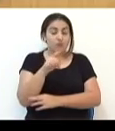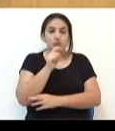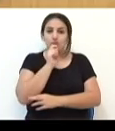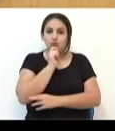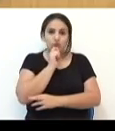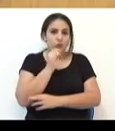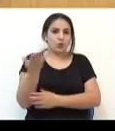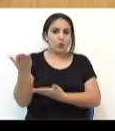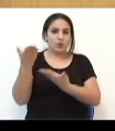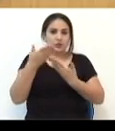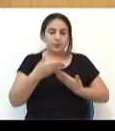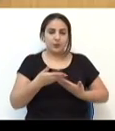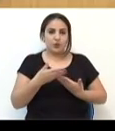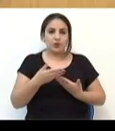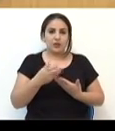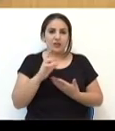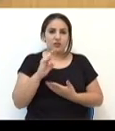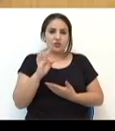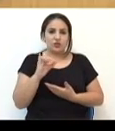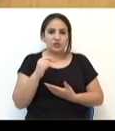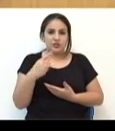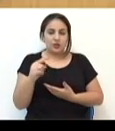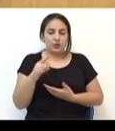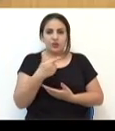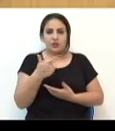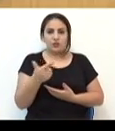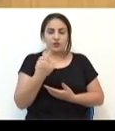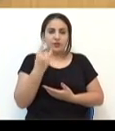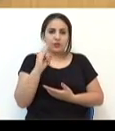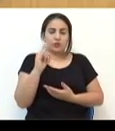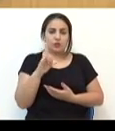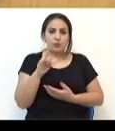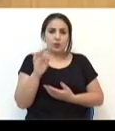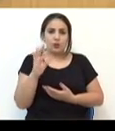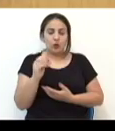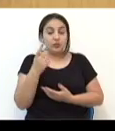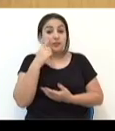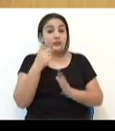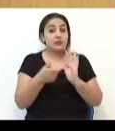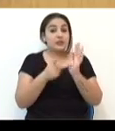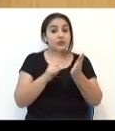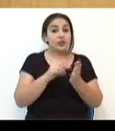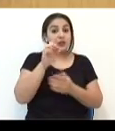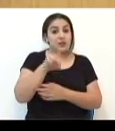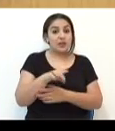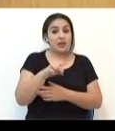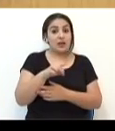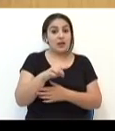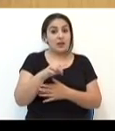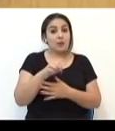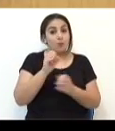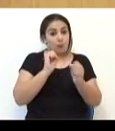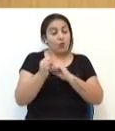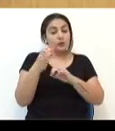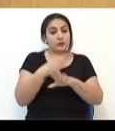não recebeu a restituição e não estiver neste último lote, quer dizer que é um dos 700 mil contribuintes